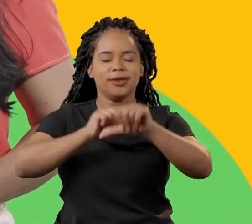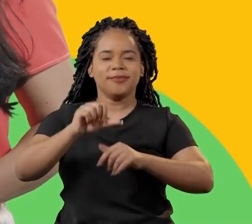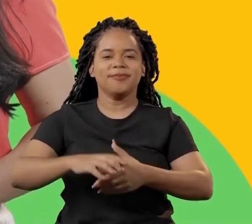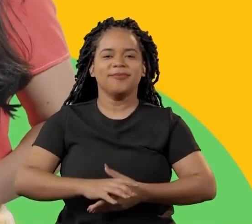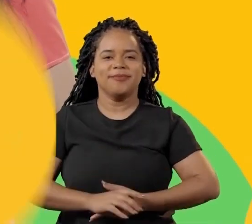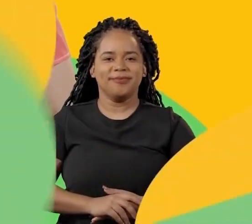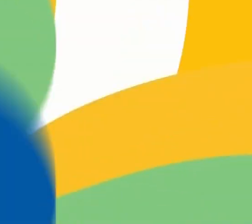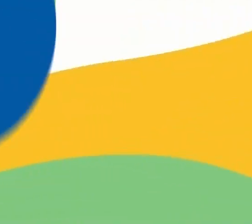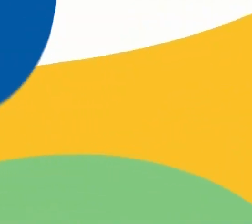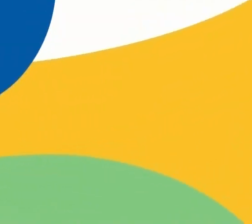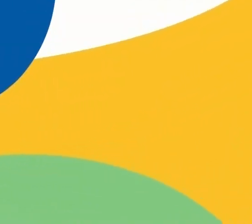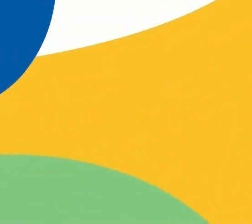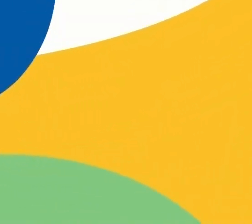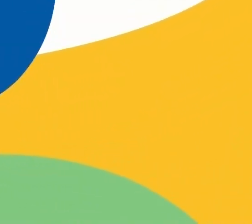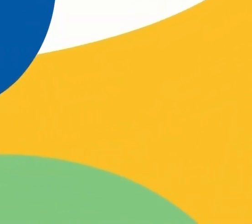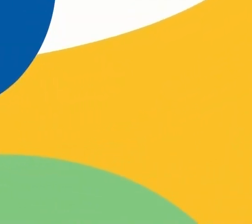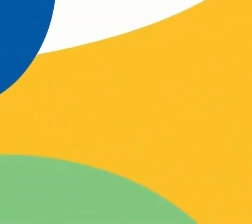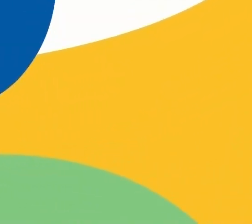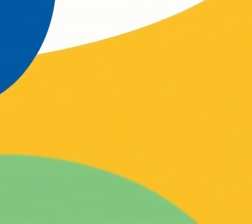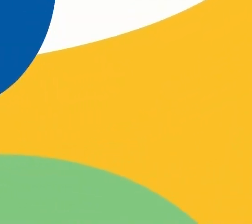fé para mudar. É 10!